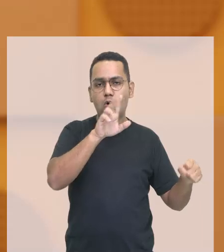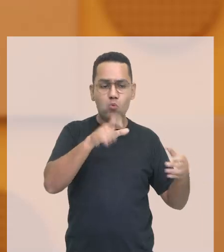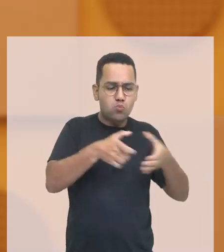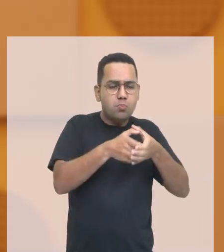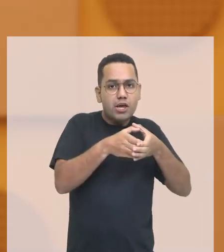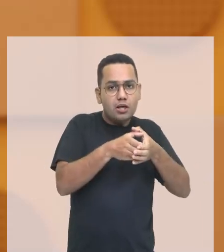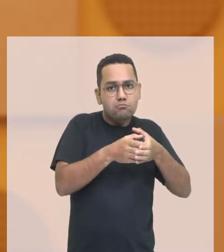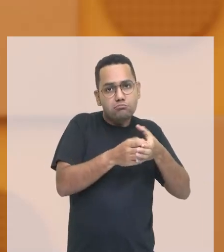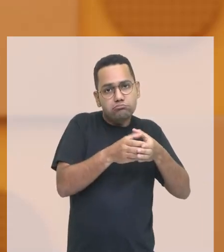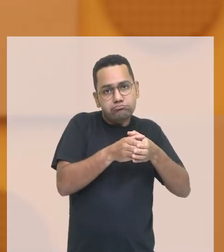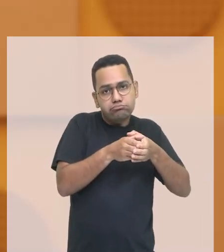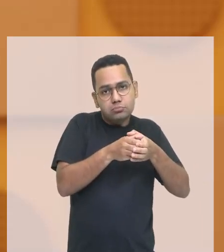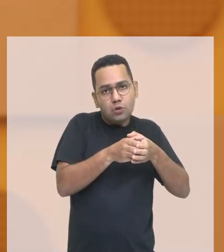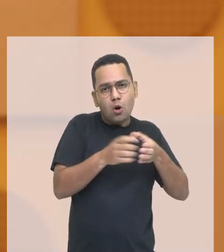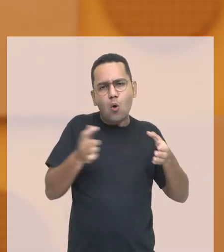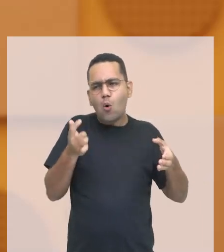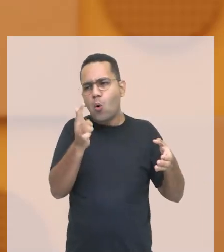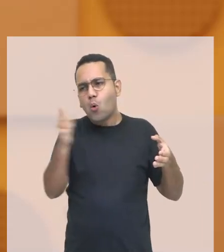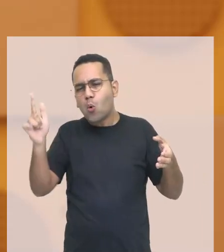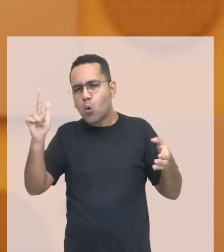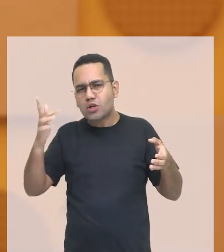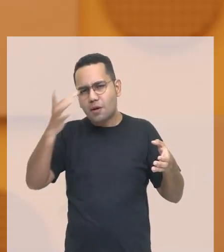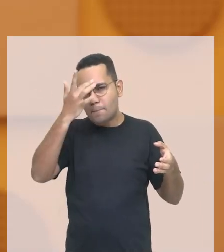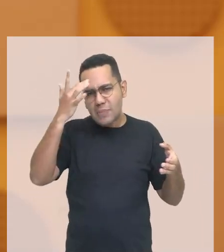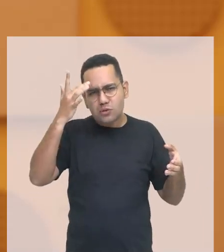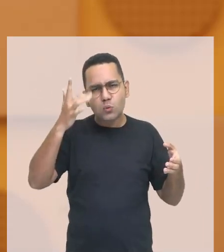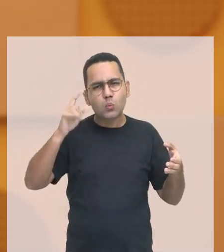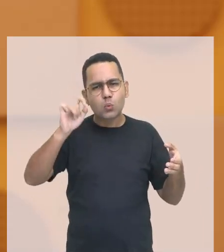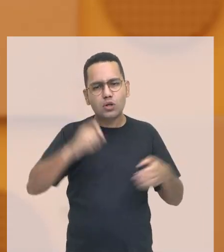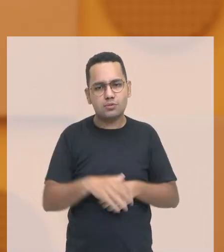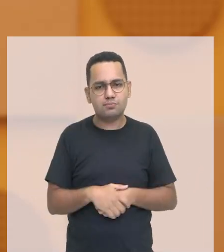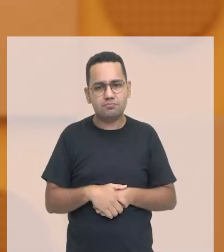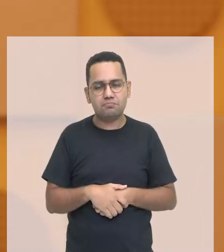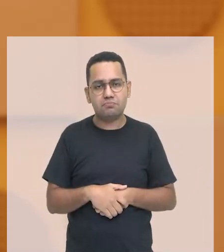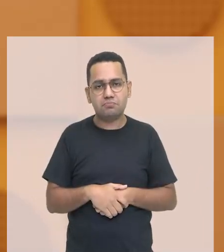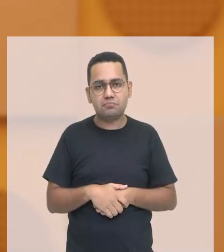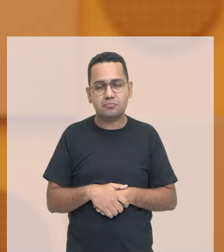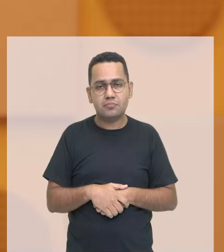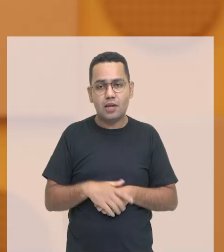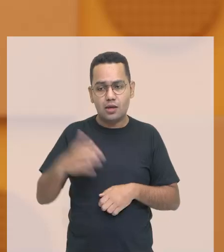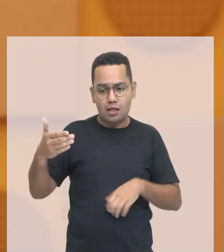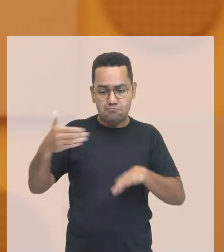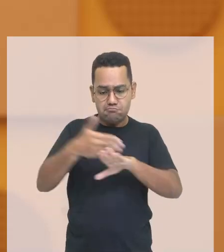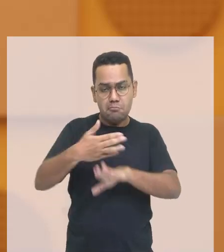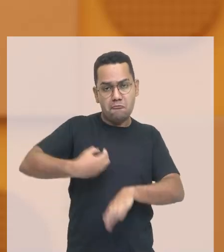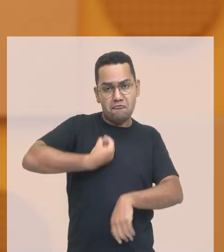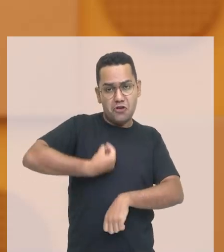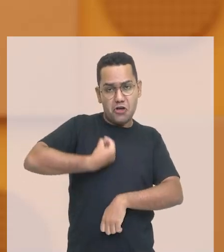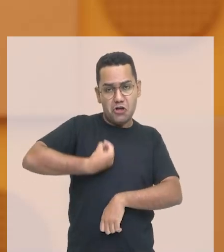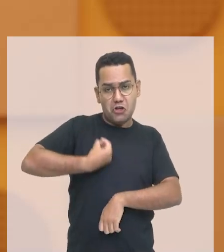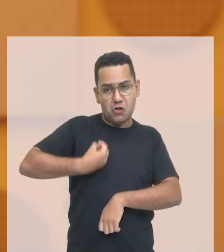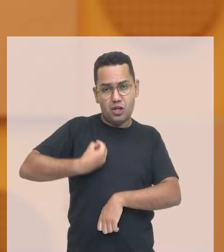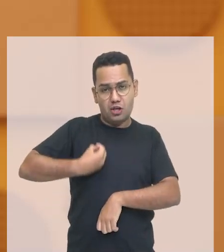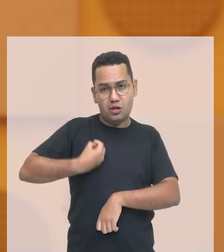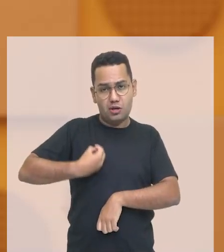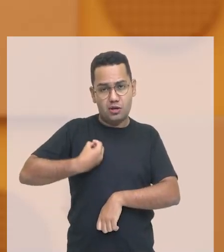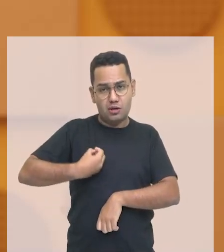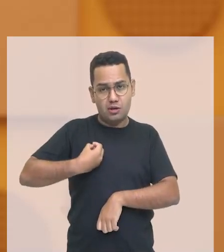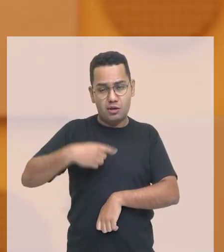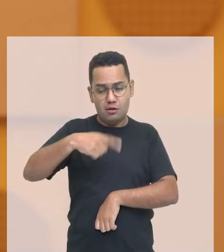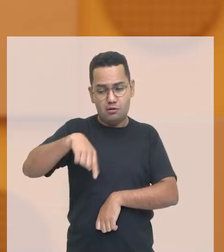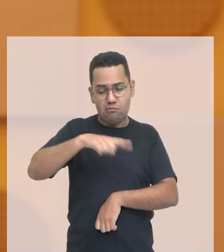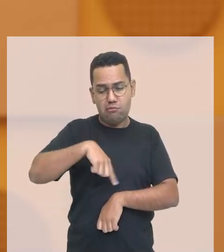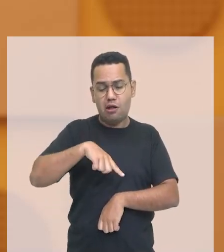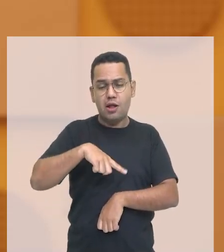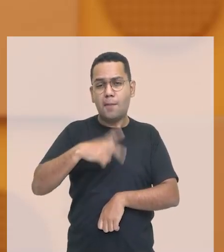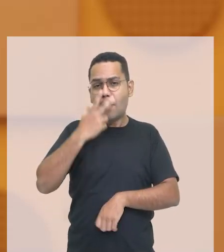estão ali à mercê da vontade muitas vezes do dono de terra e não há uma distribuição equitativa a gente